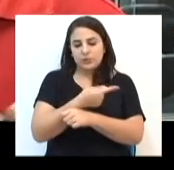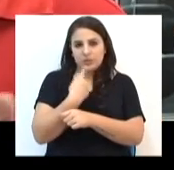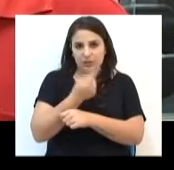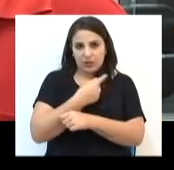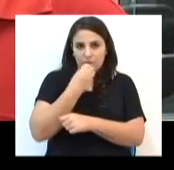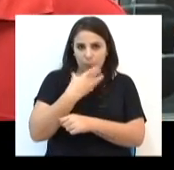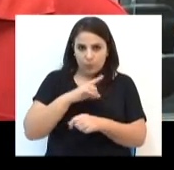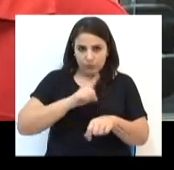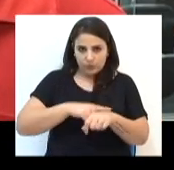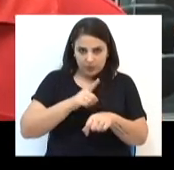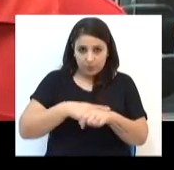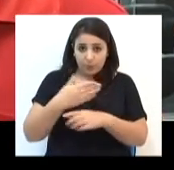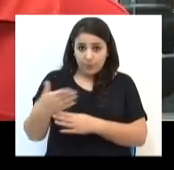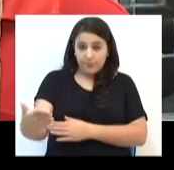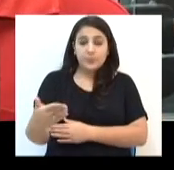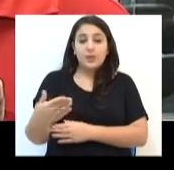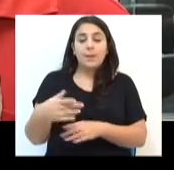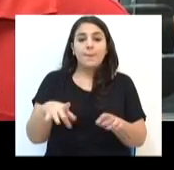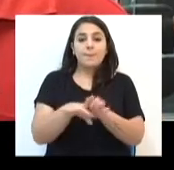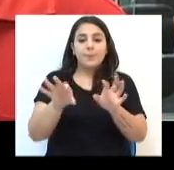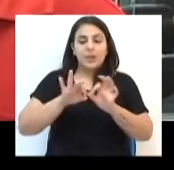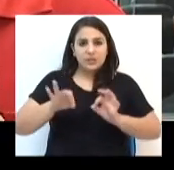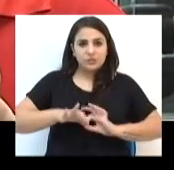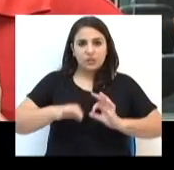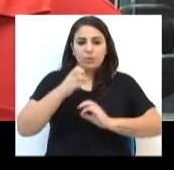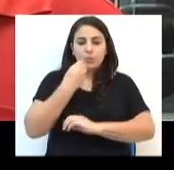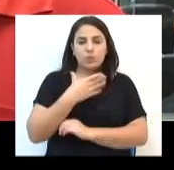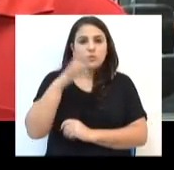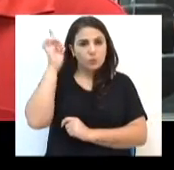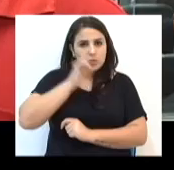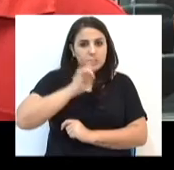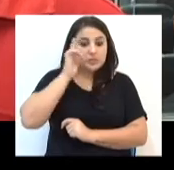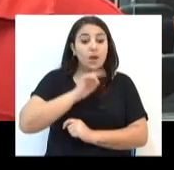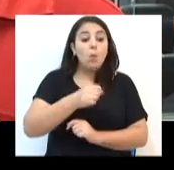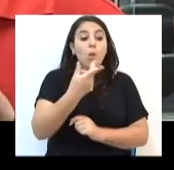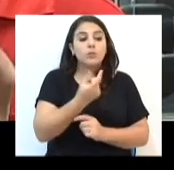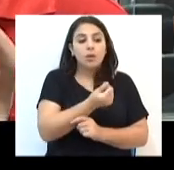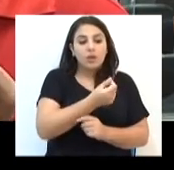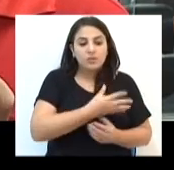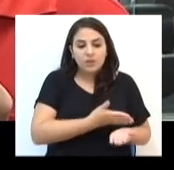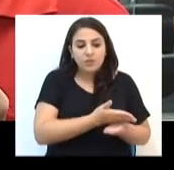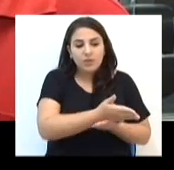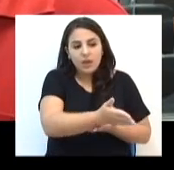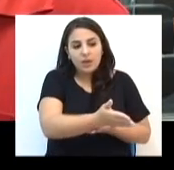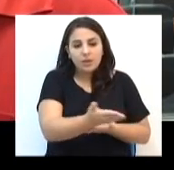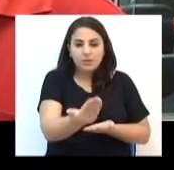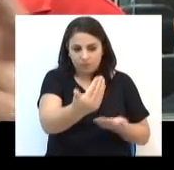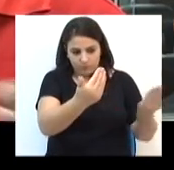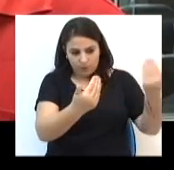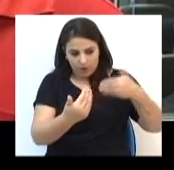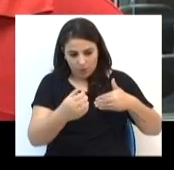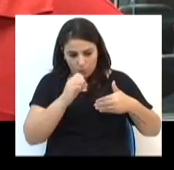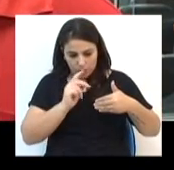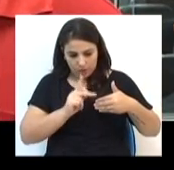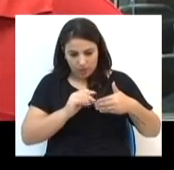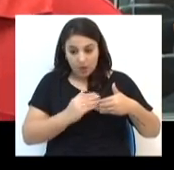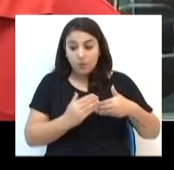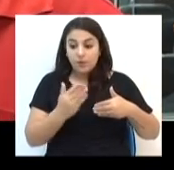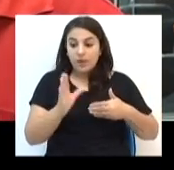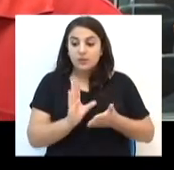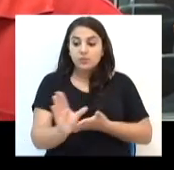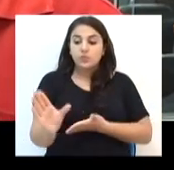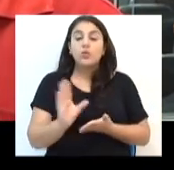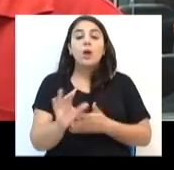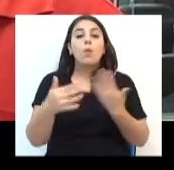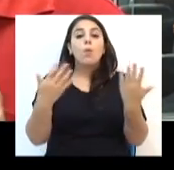longo prazo. Isso implica planejar de onde as riquezas vêm, para onde elas vão e em que setores prioritariamente nós investimos.